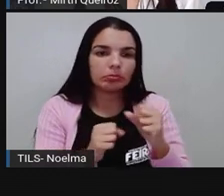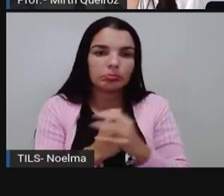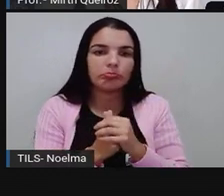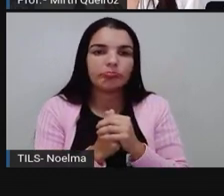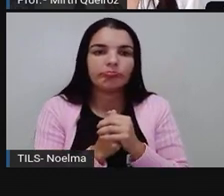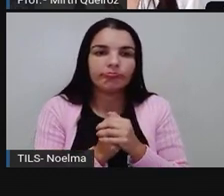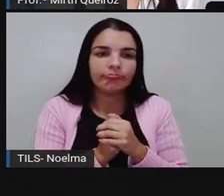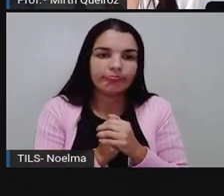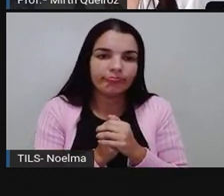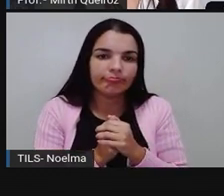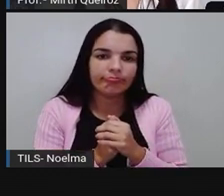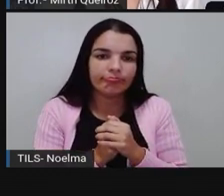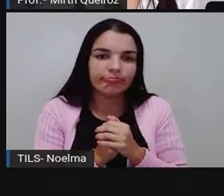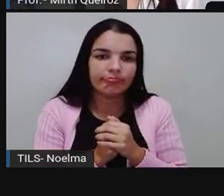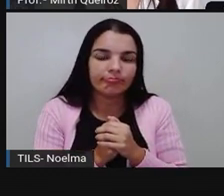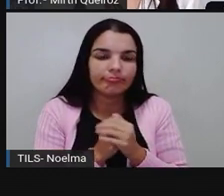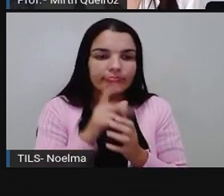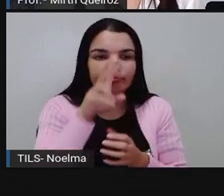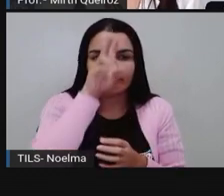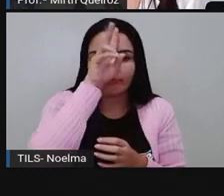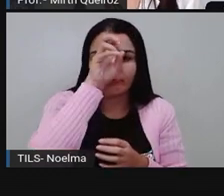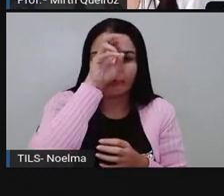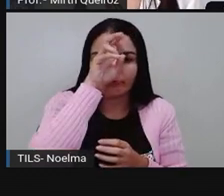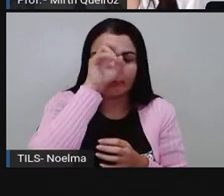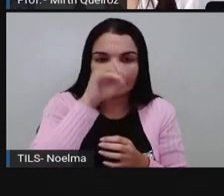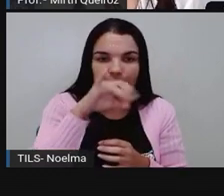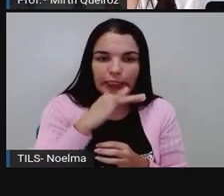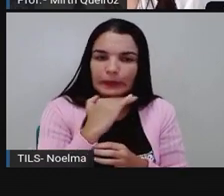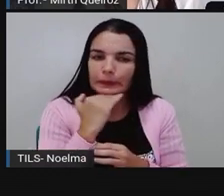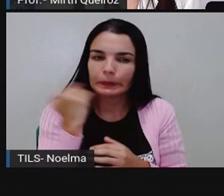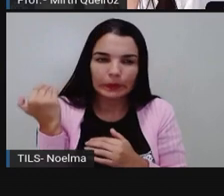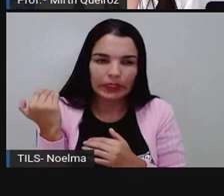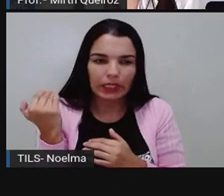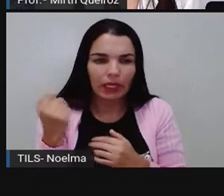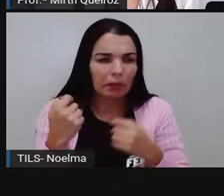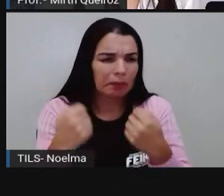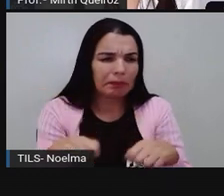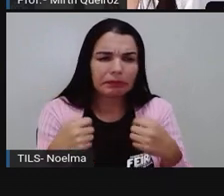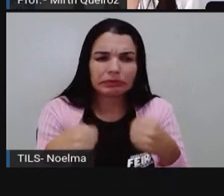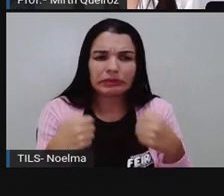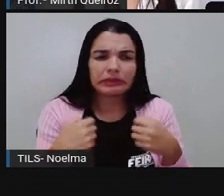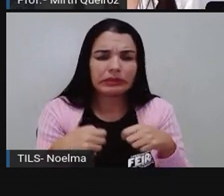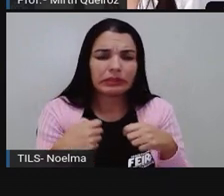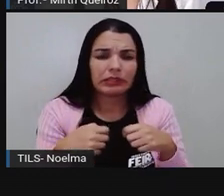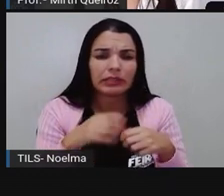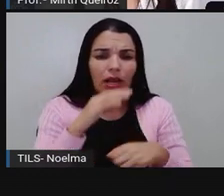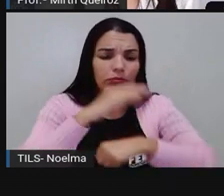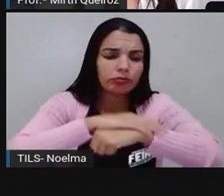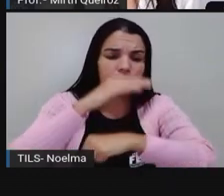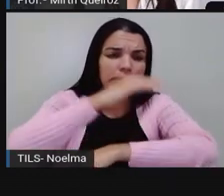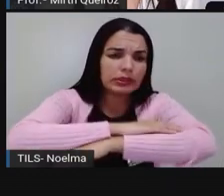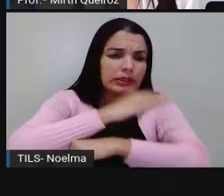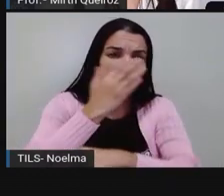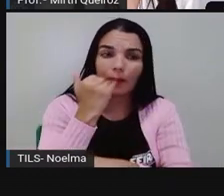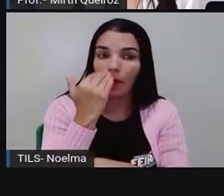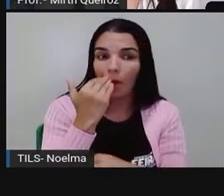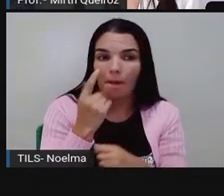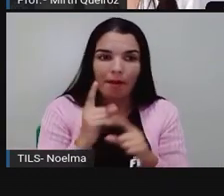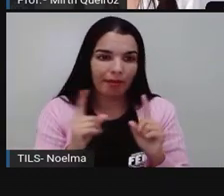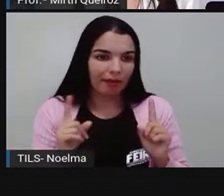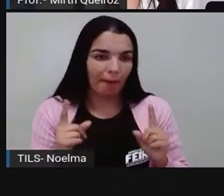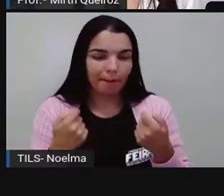deles, né? O grilo, pra ele morrer, vamos dizer assim, não precisa necessariamente que o sapo coma ele.